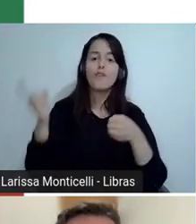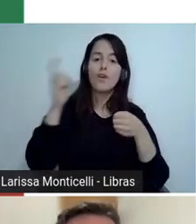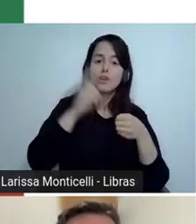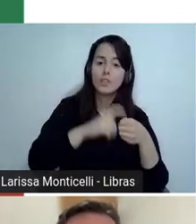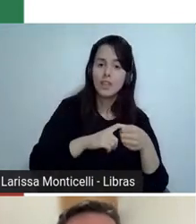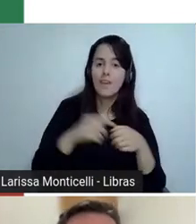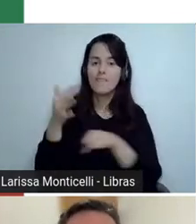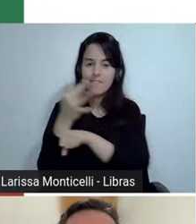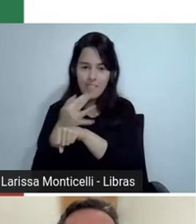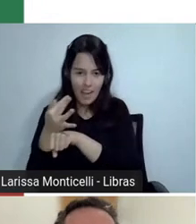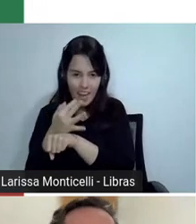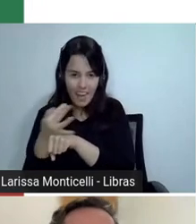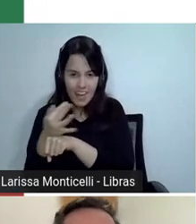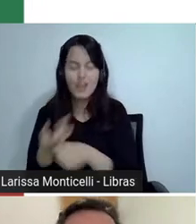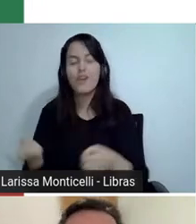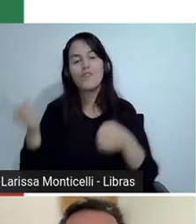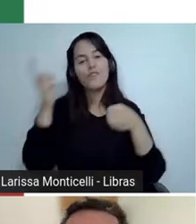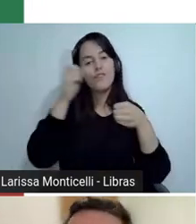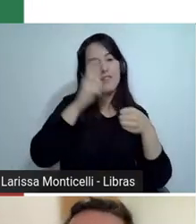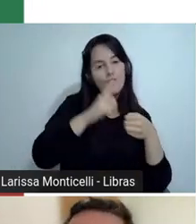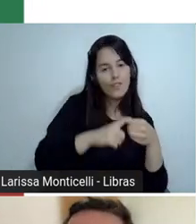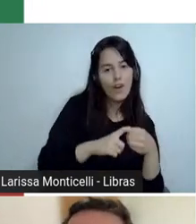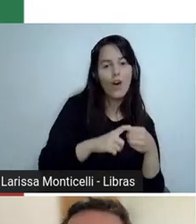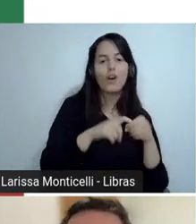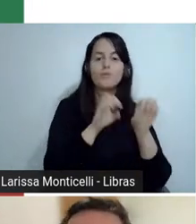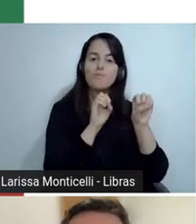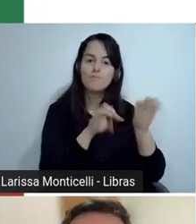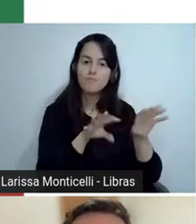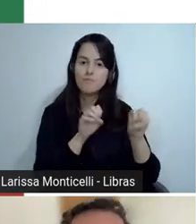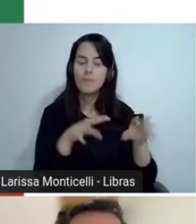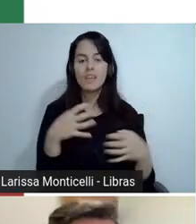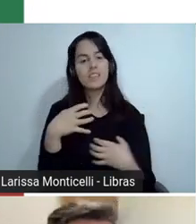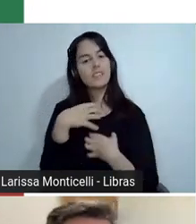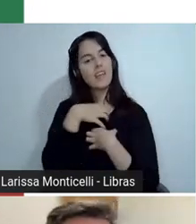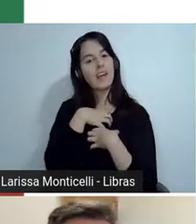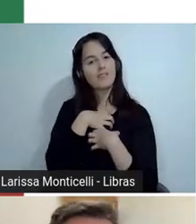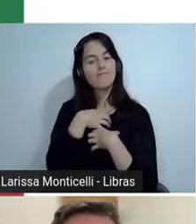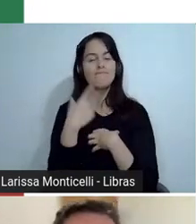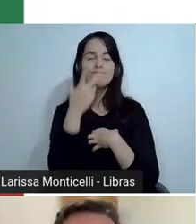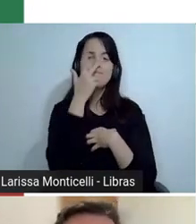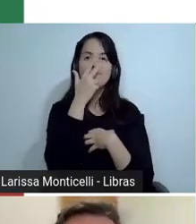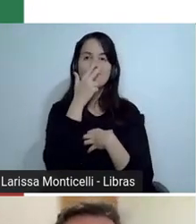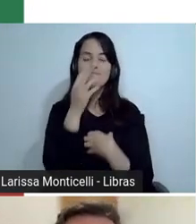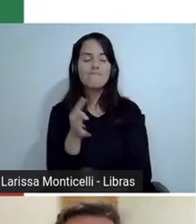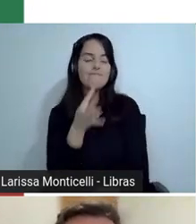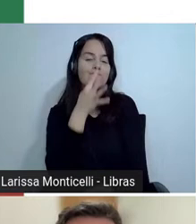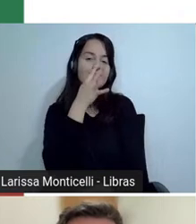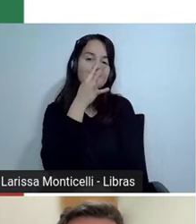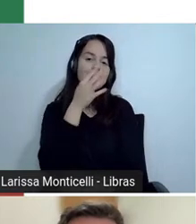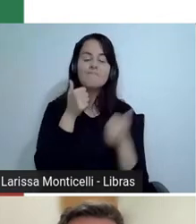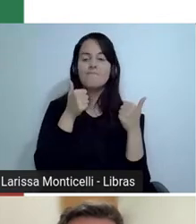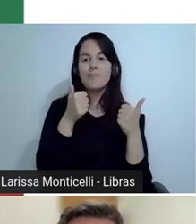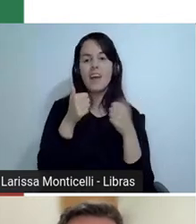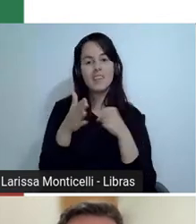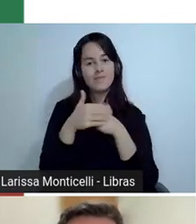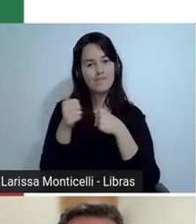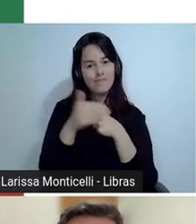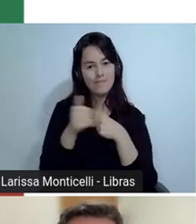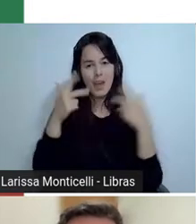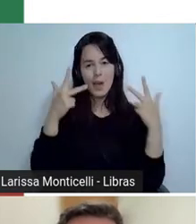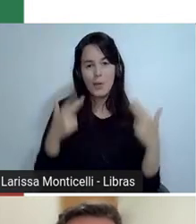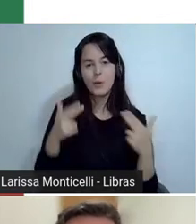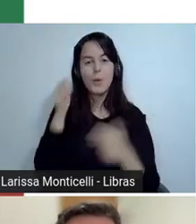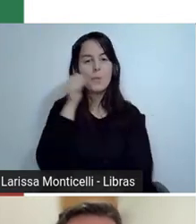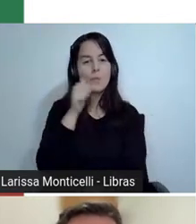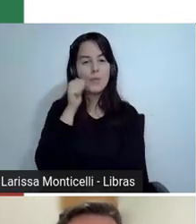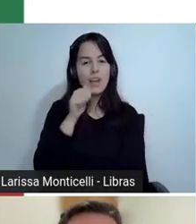escolar e a gente estava, né, se sentindo adorável, assim como a Raquel, aquela menina do meme que a gente trouxe para